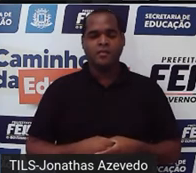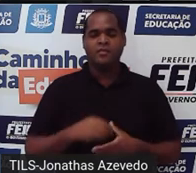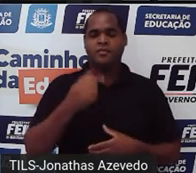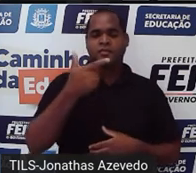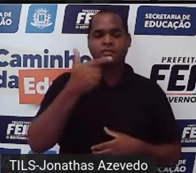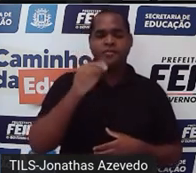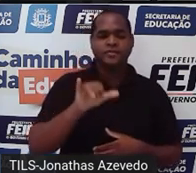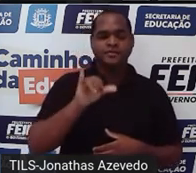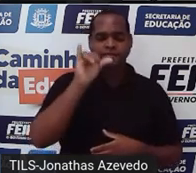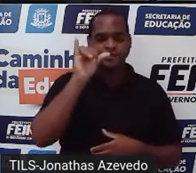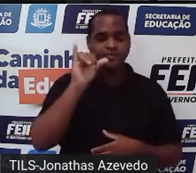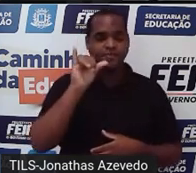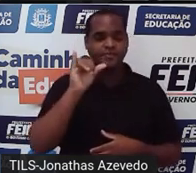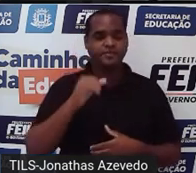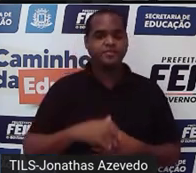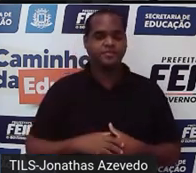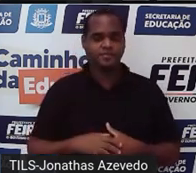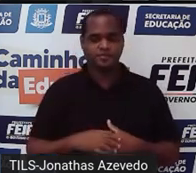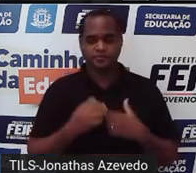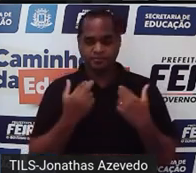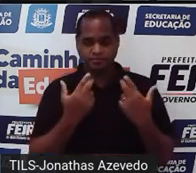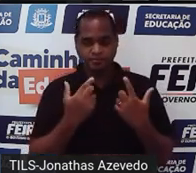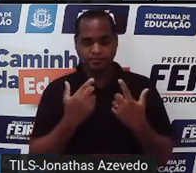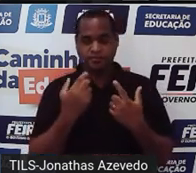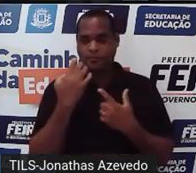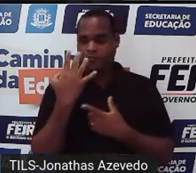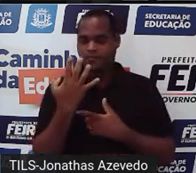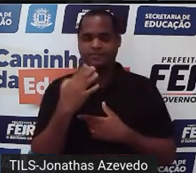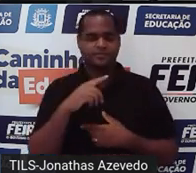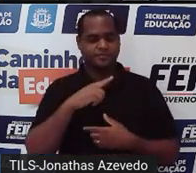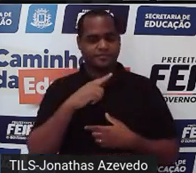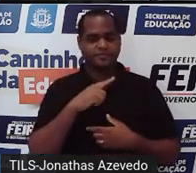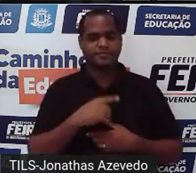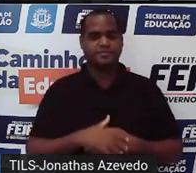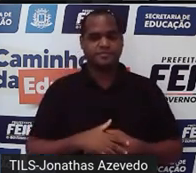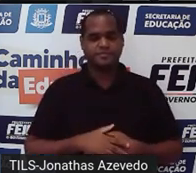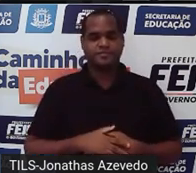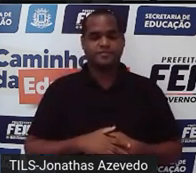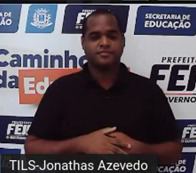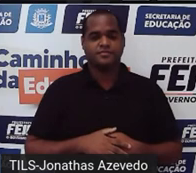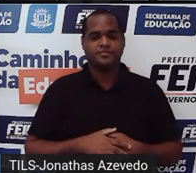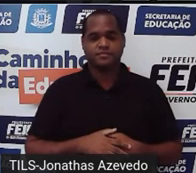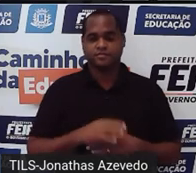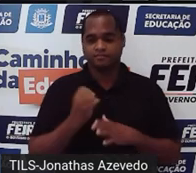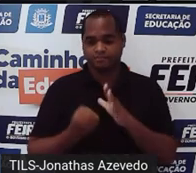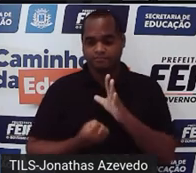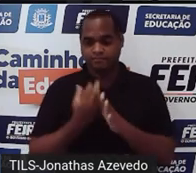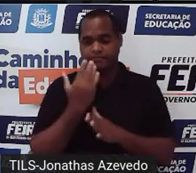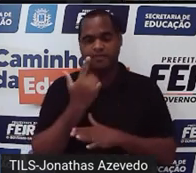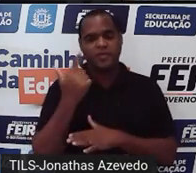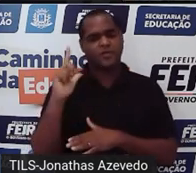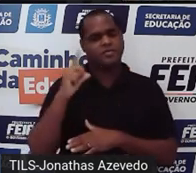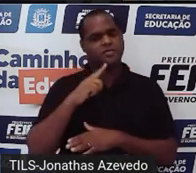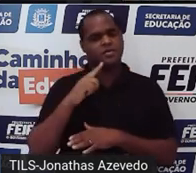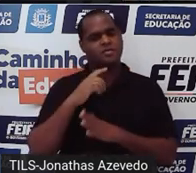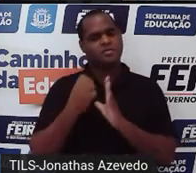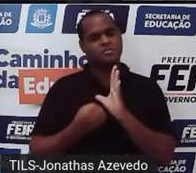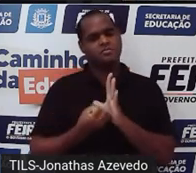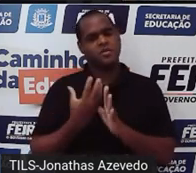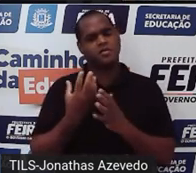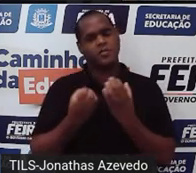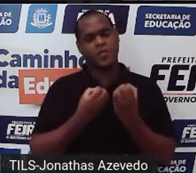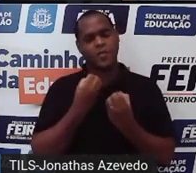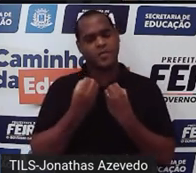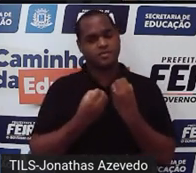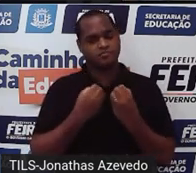12y igual a 4 apareceu outra reta mas onde é que apareceu a outra reta